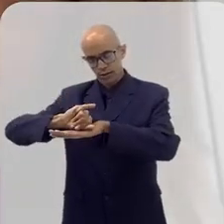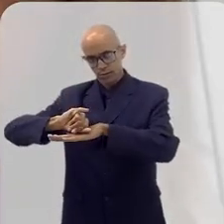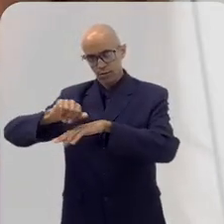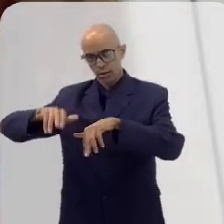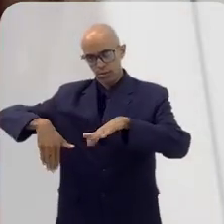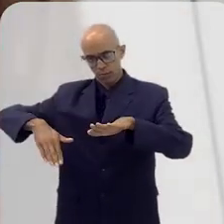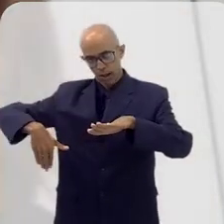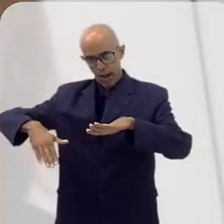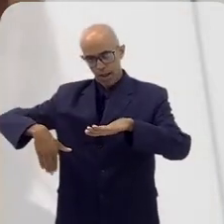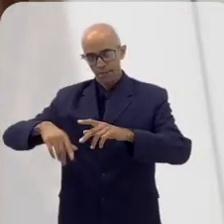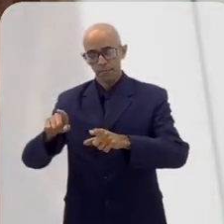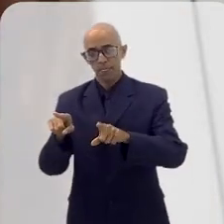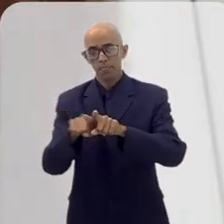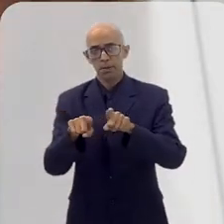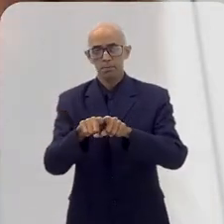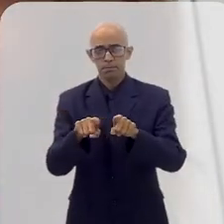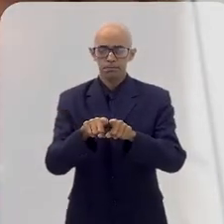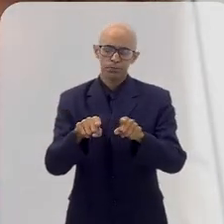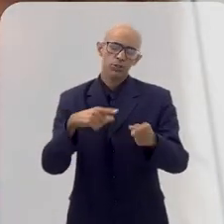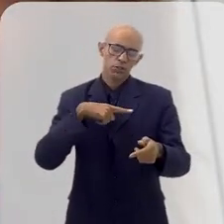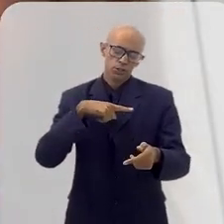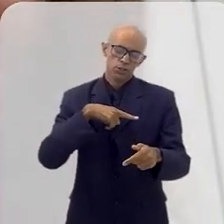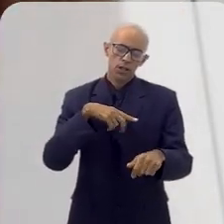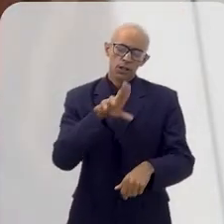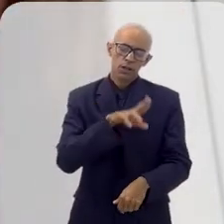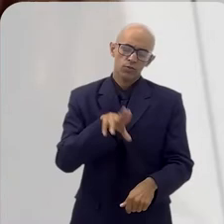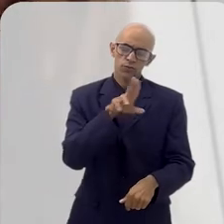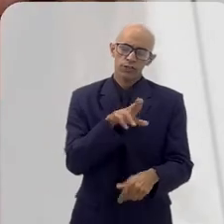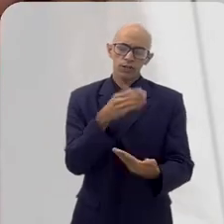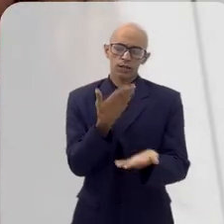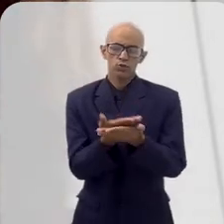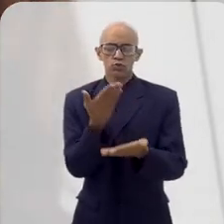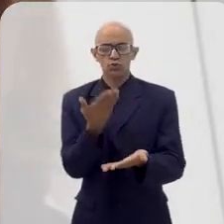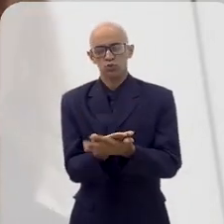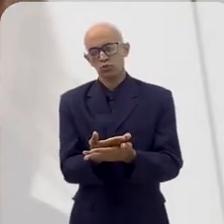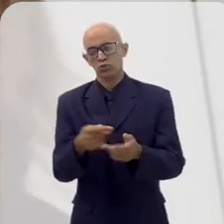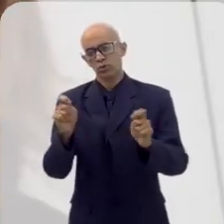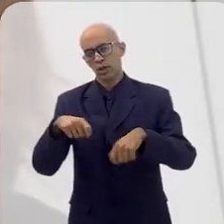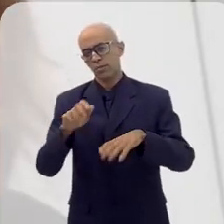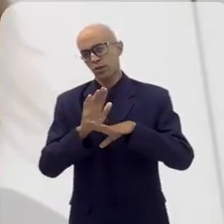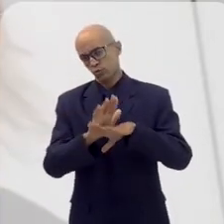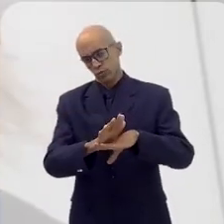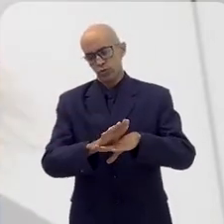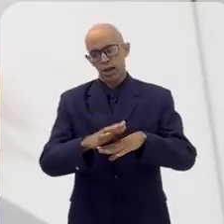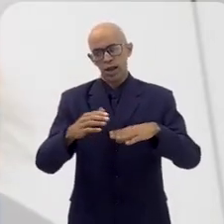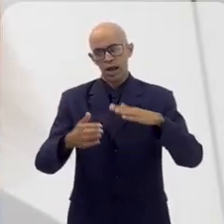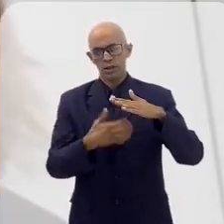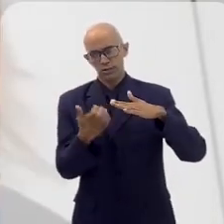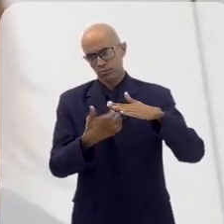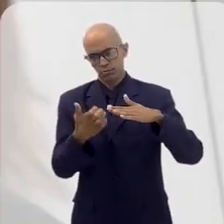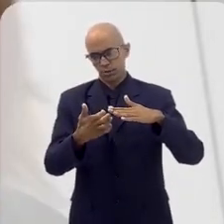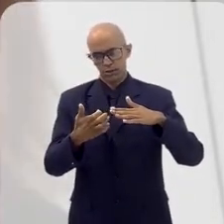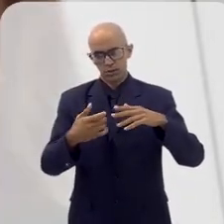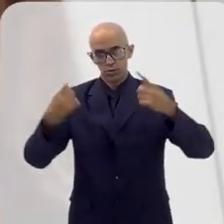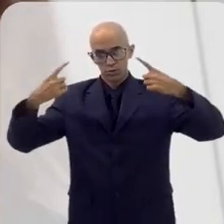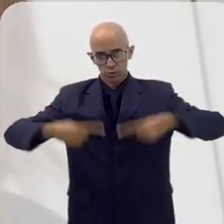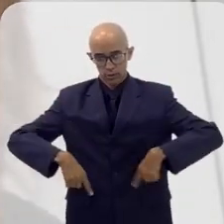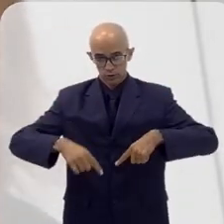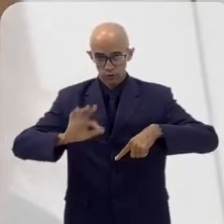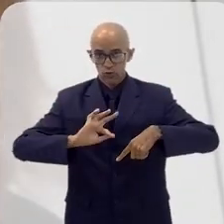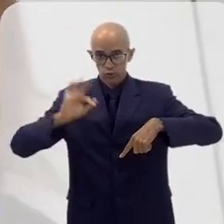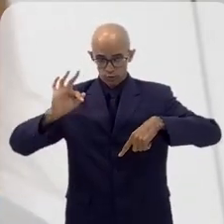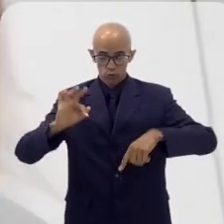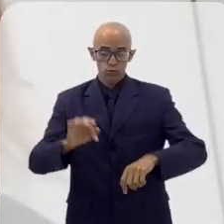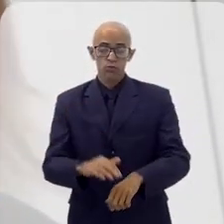flutuantes. Nós temos grandes centros de excelência na academia que podem ajudar a indústria, por exemplo, com os desafios